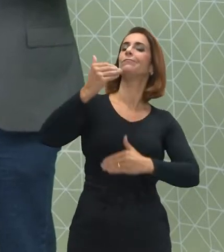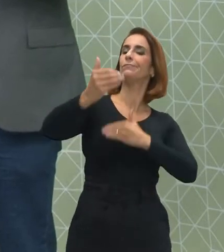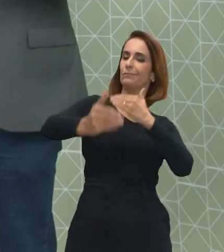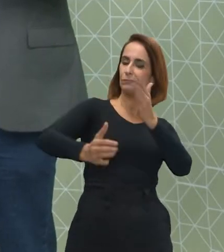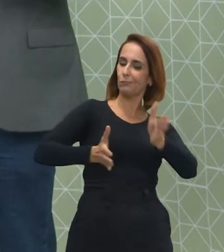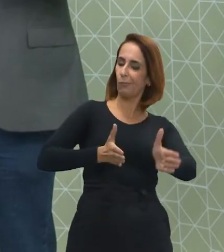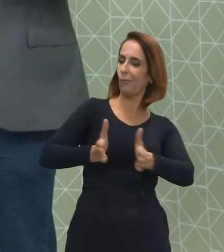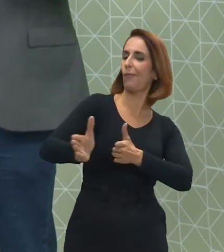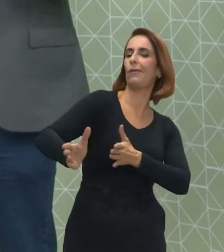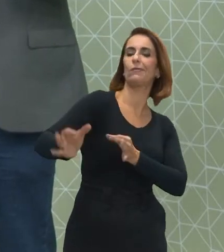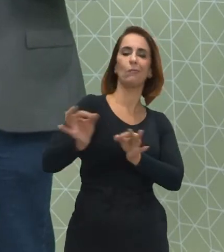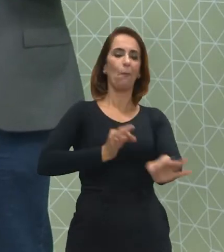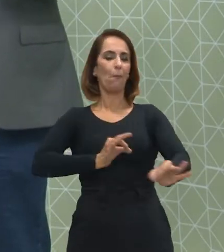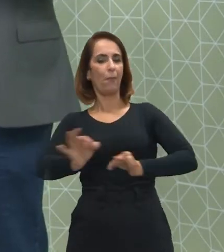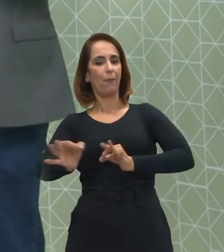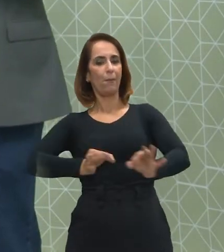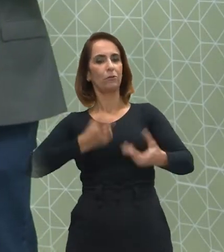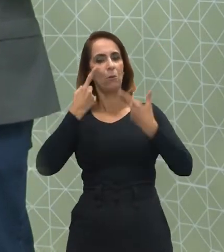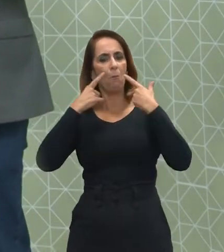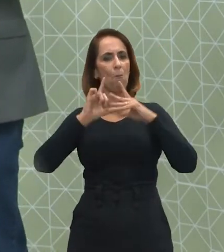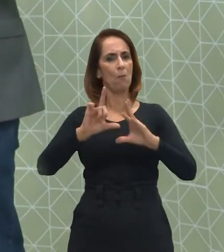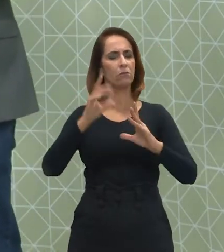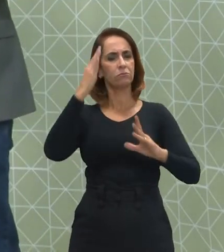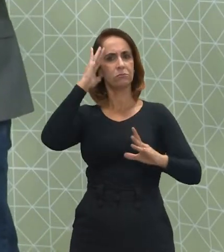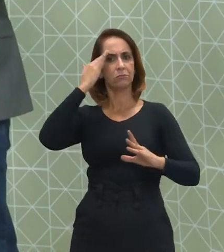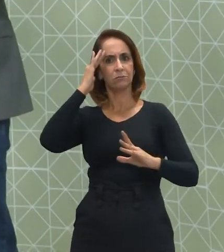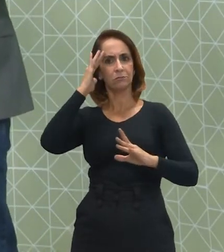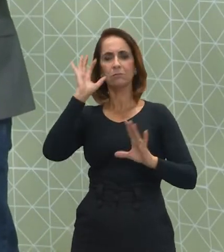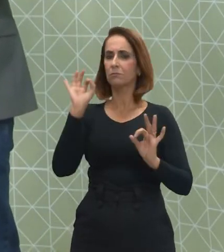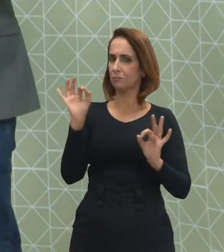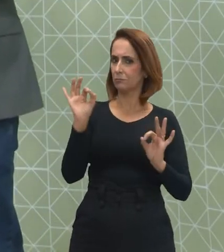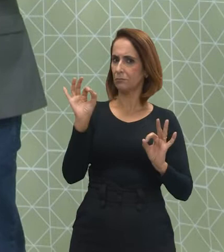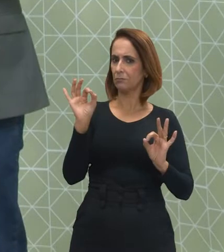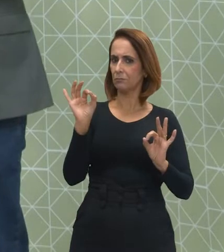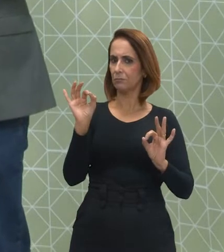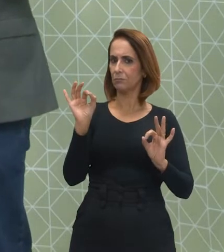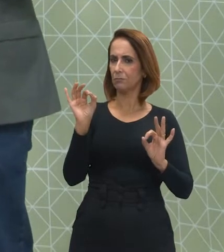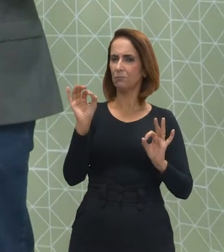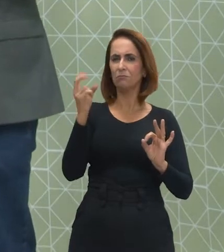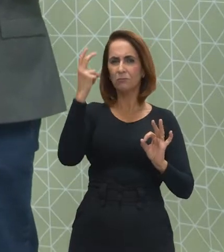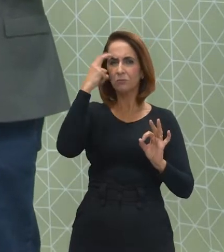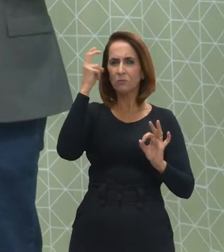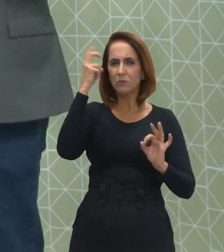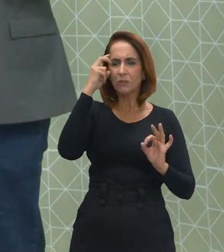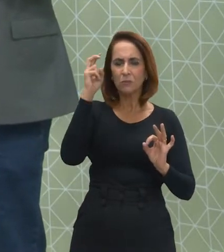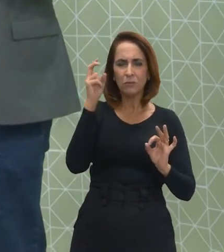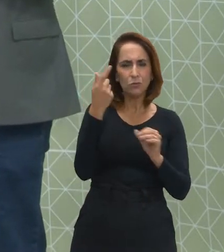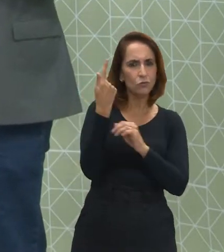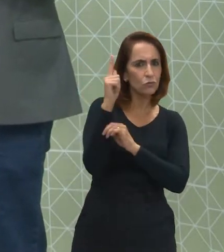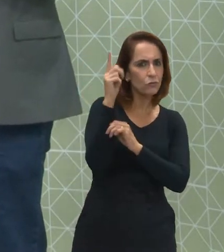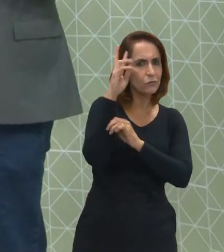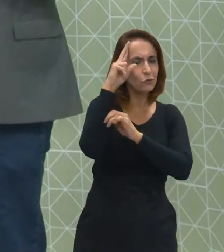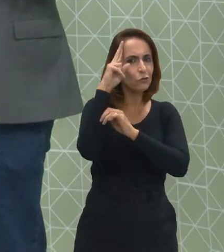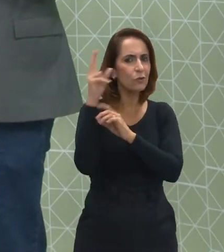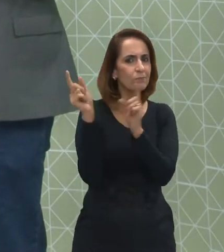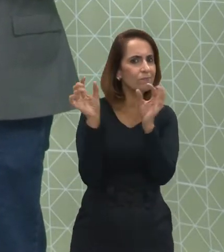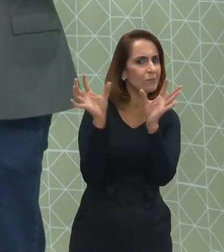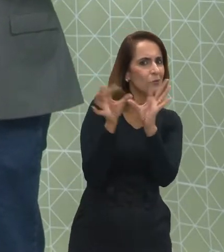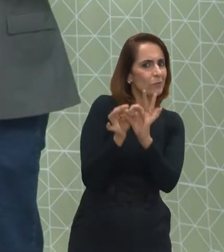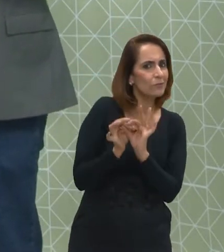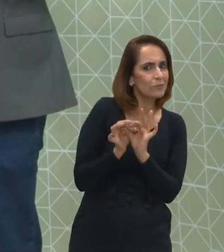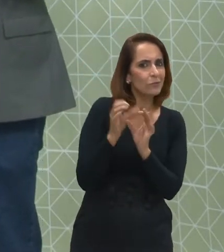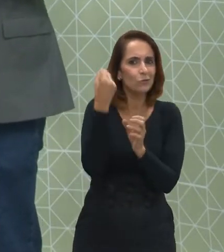de preparação, eles começam a entender os nexos que tem entre geografia e história,